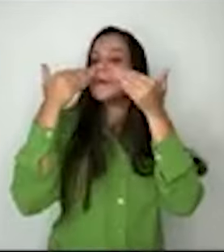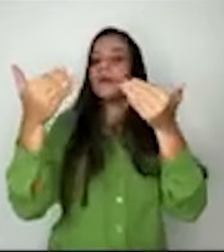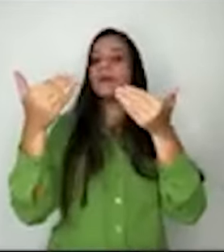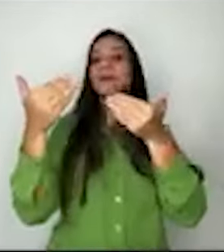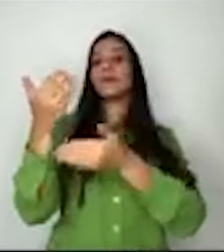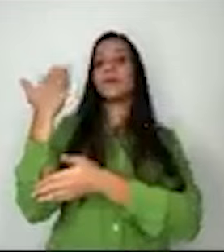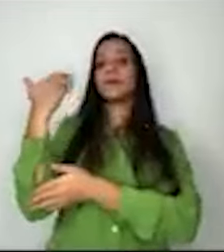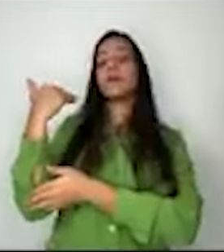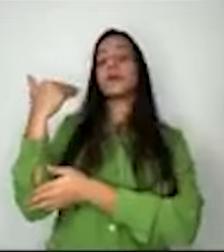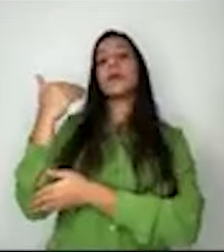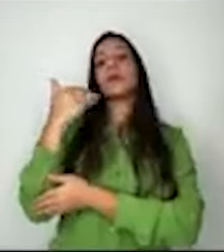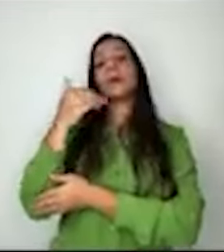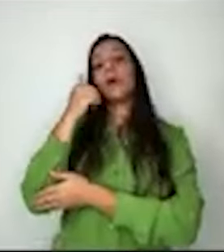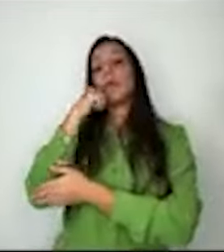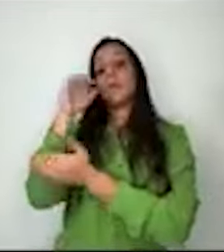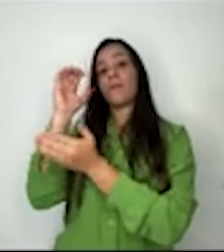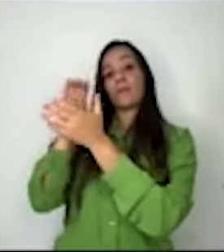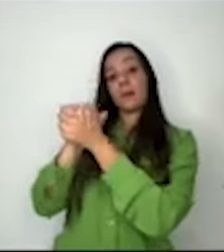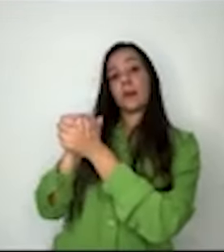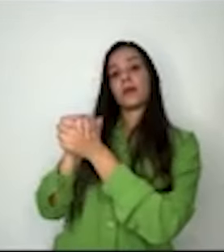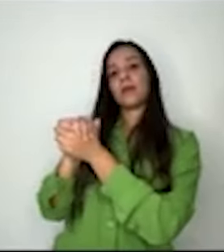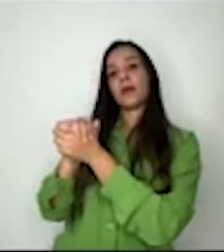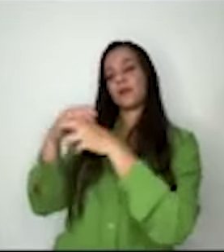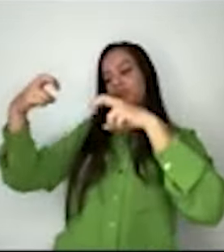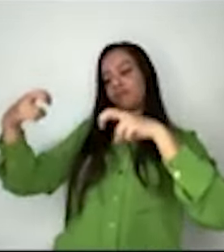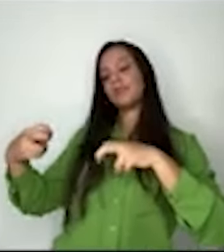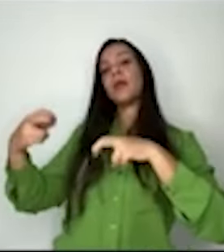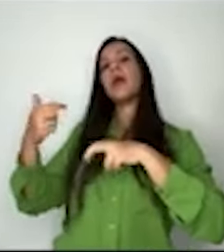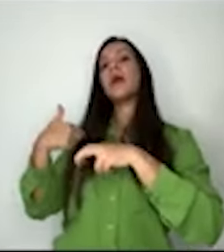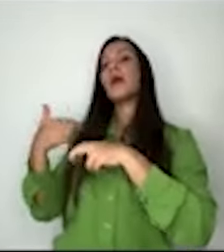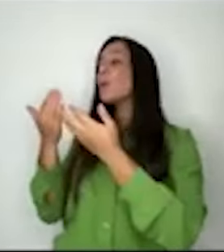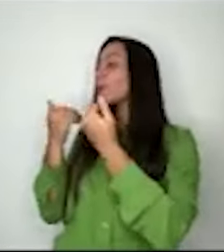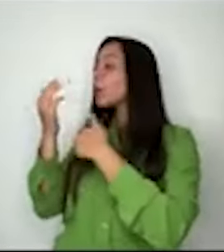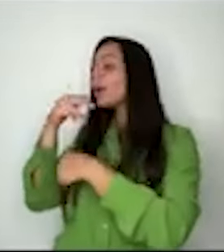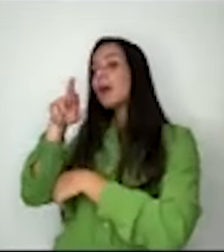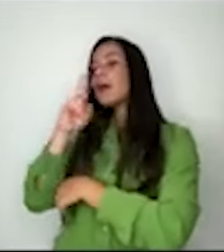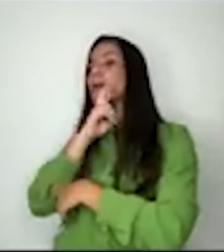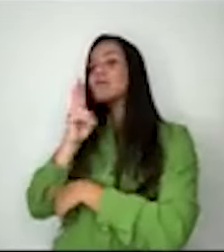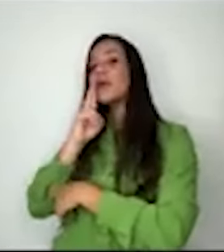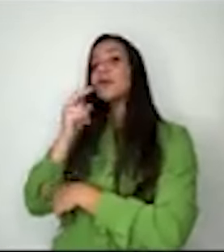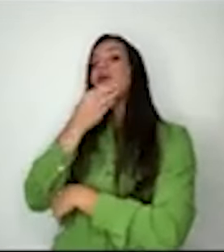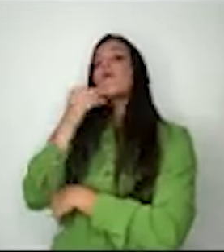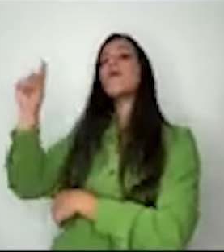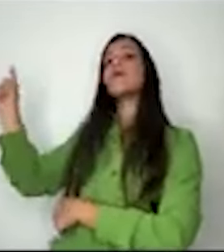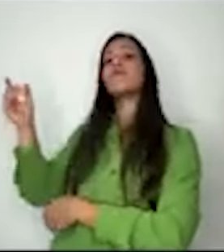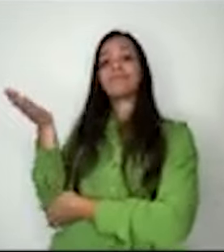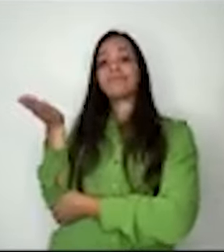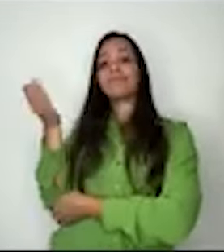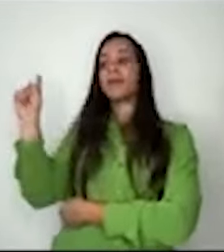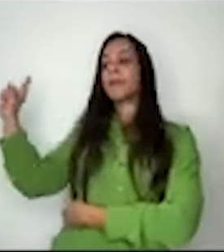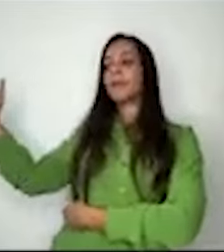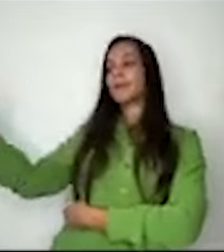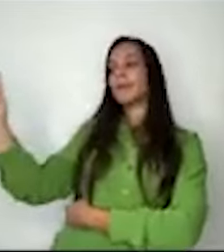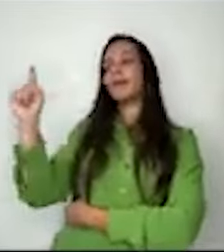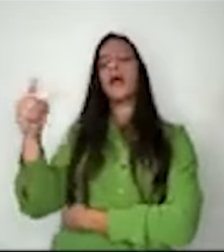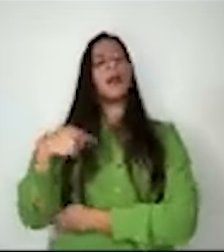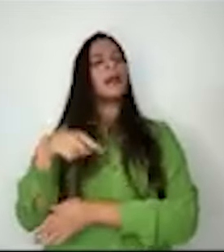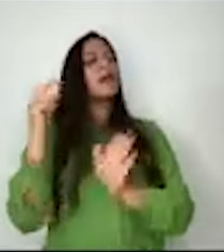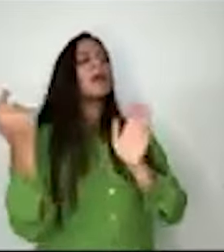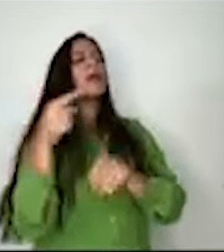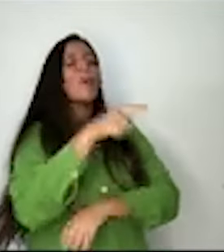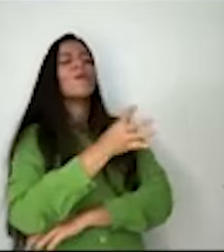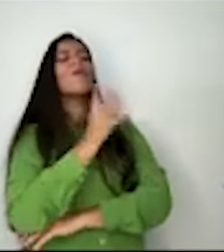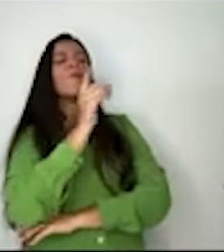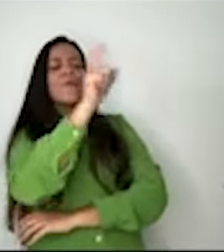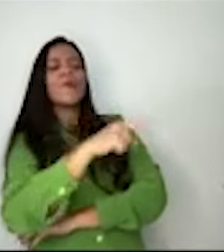e veio um garçom até a mesa e disse assim, eu conheço o senhor de algum lugar. Eu ri timidamente, ele foi e voltou e